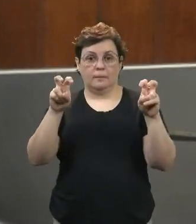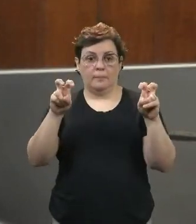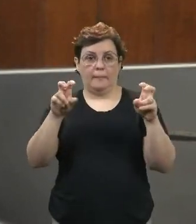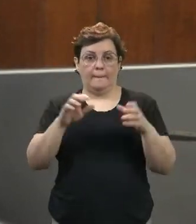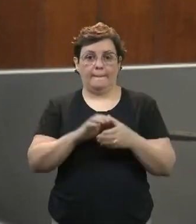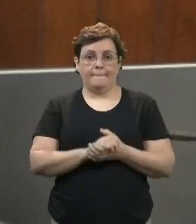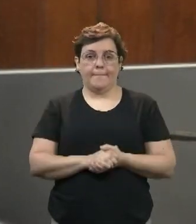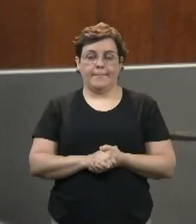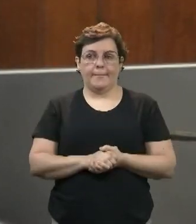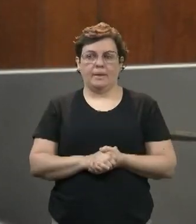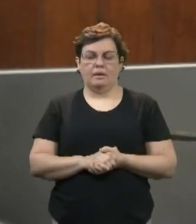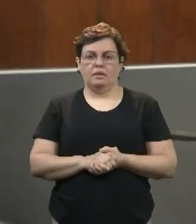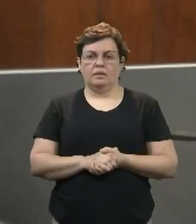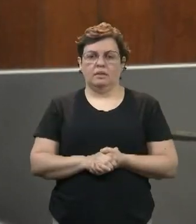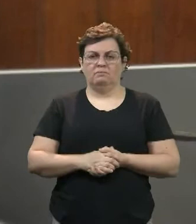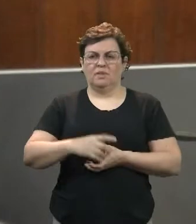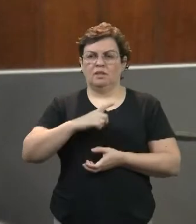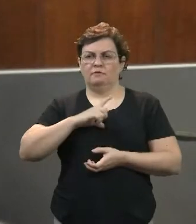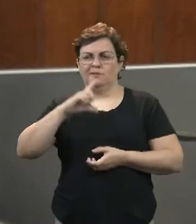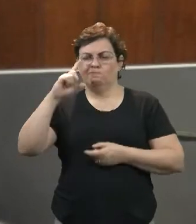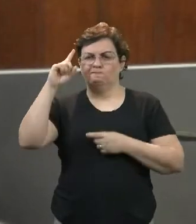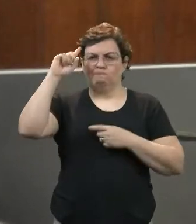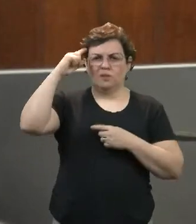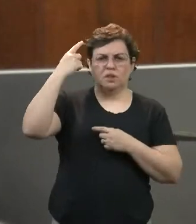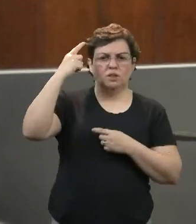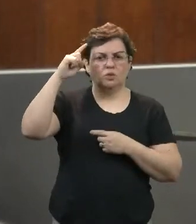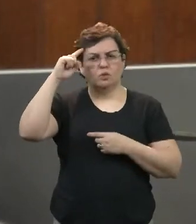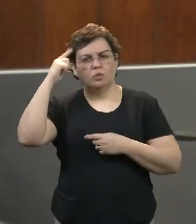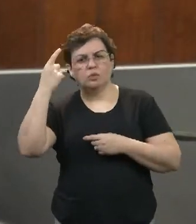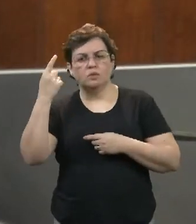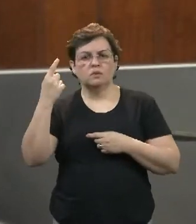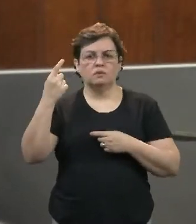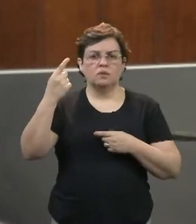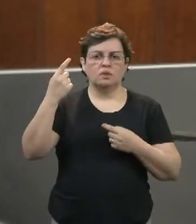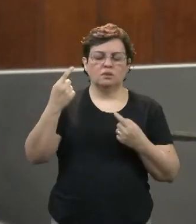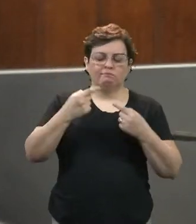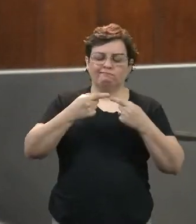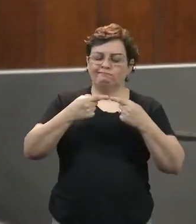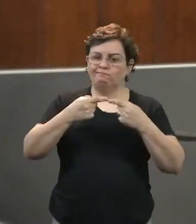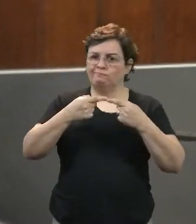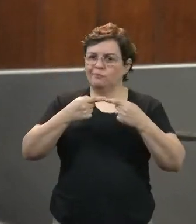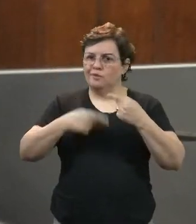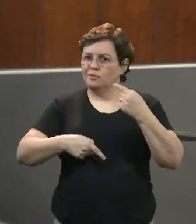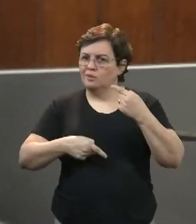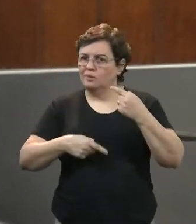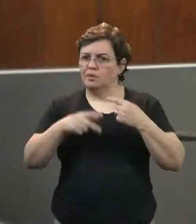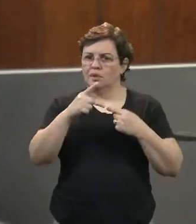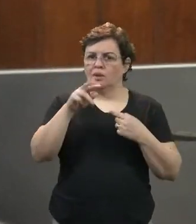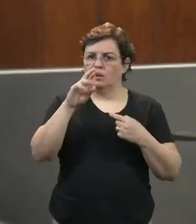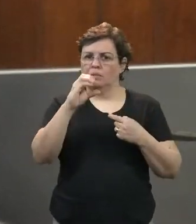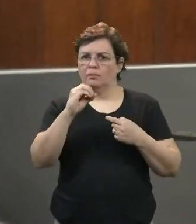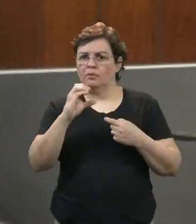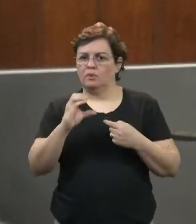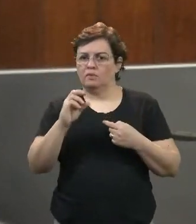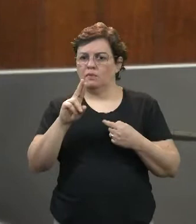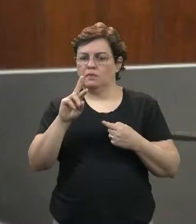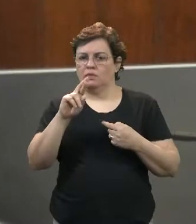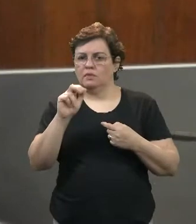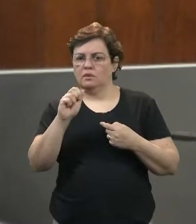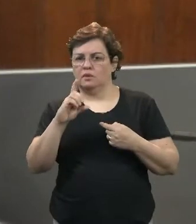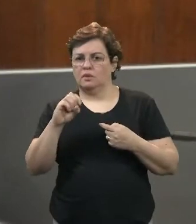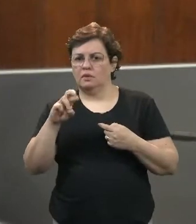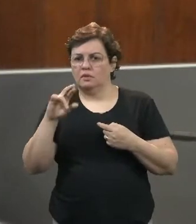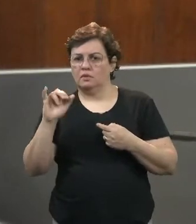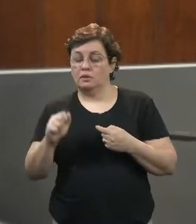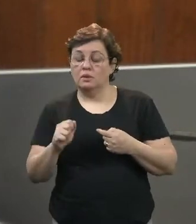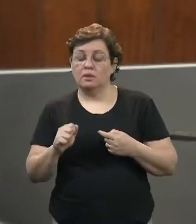inspirar dúvida por conflitar com a orientação da Procuradoria Regional Eleitoral de São Paulo, que chegou até o Legislativo